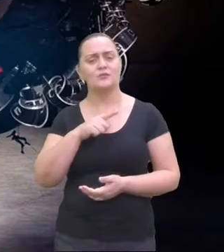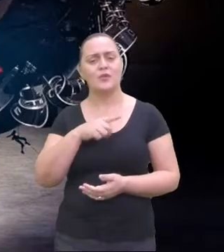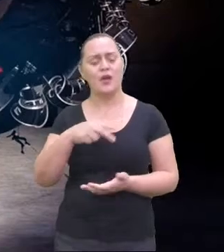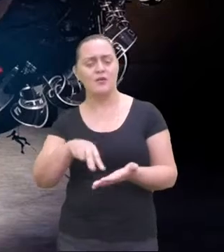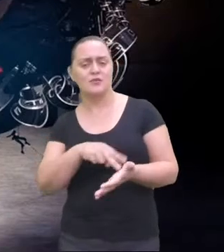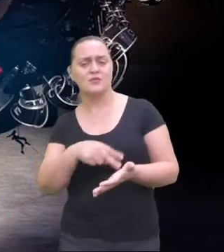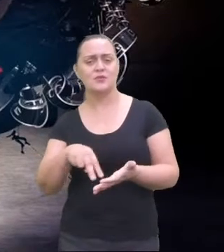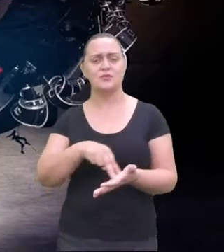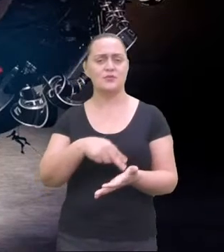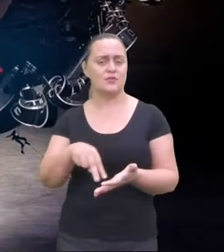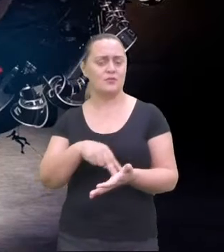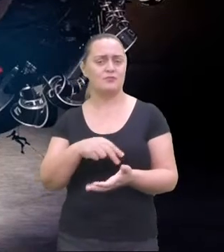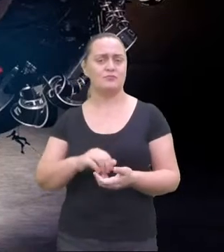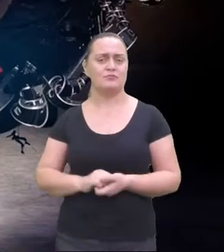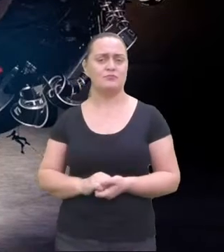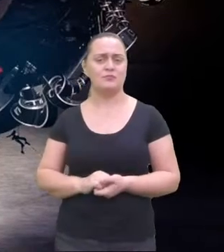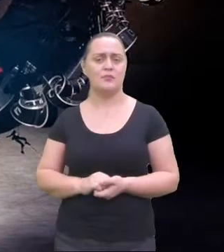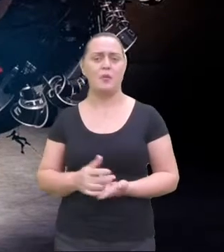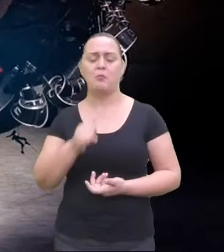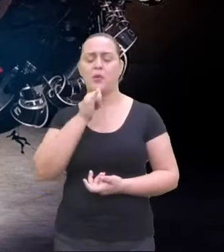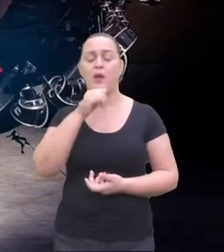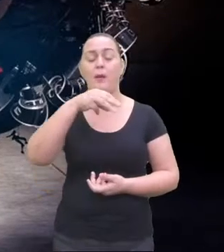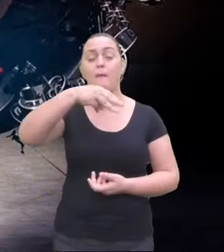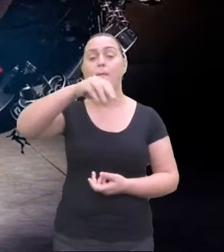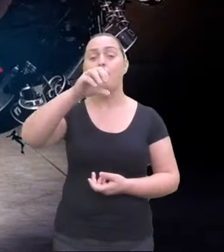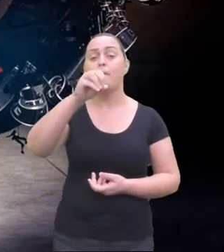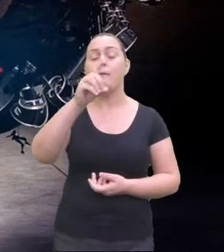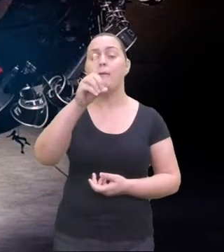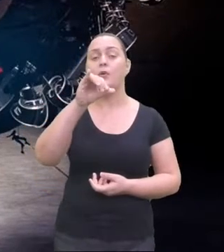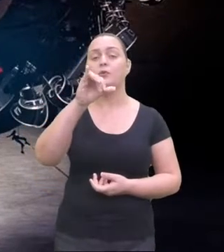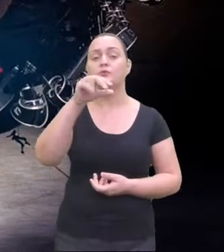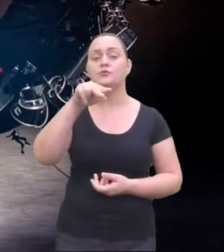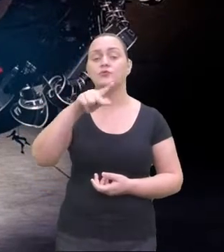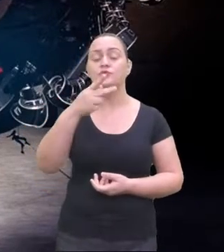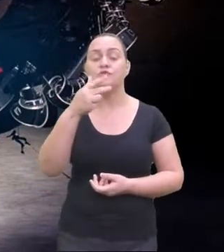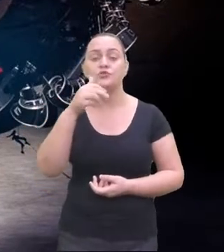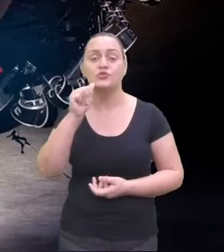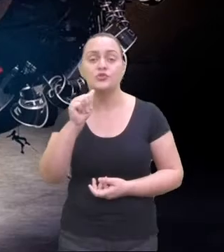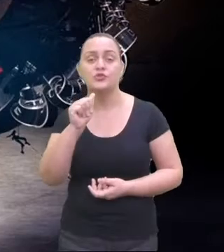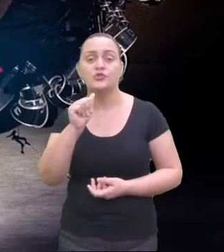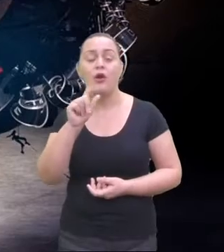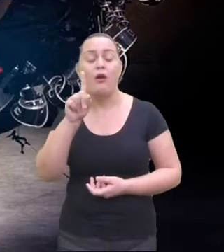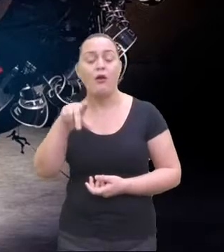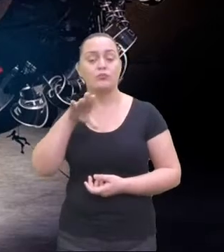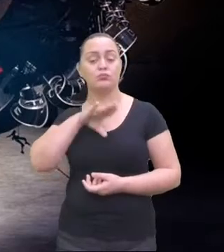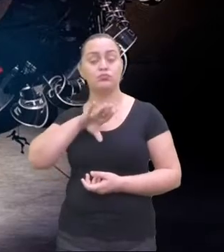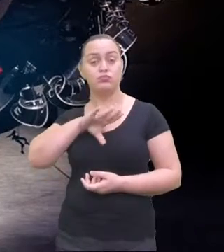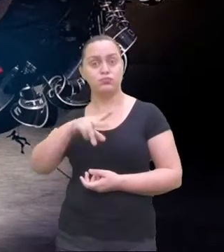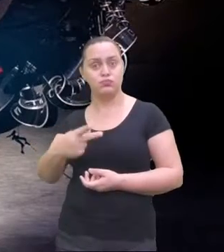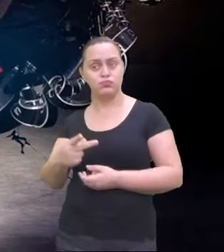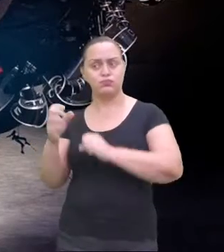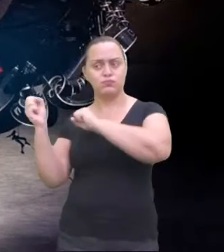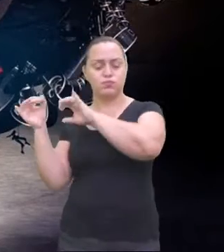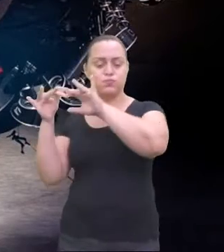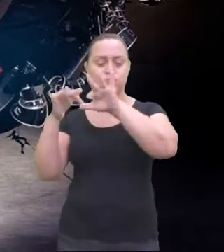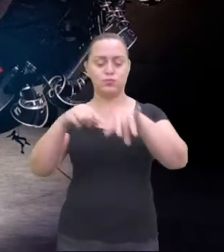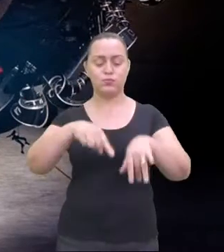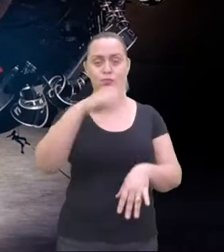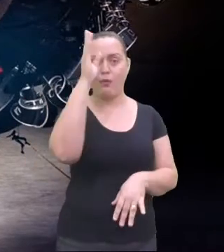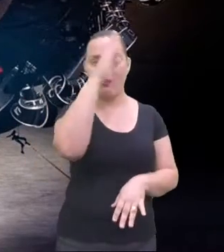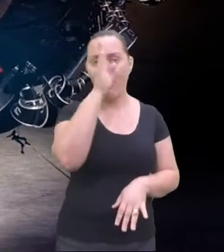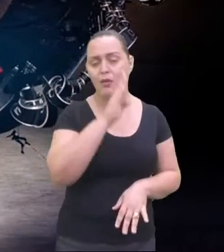portuguesa. Ela foi trazida para o Brasil, trazia a melancolia e falava de